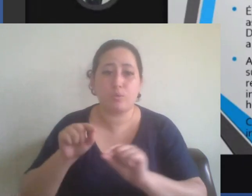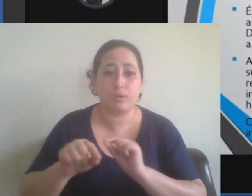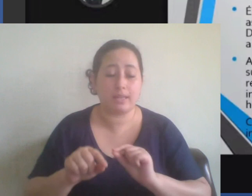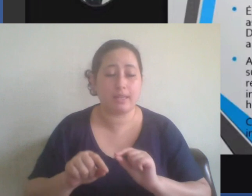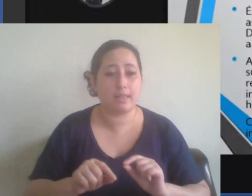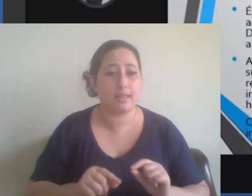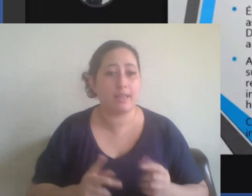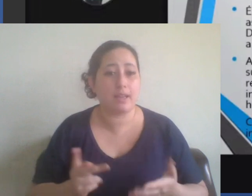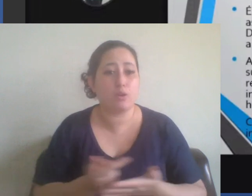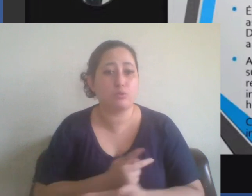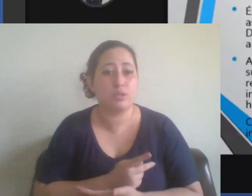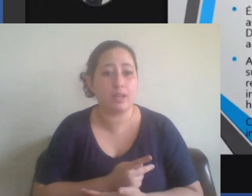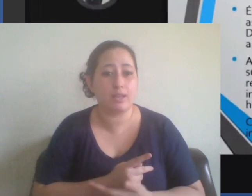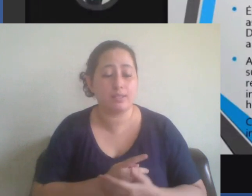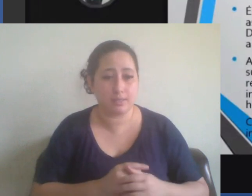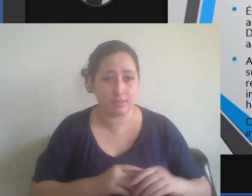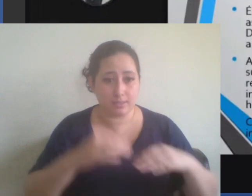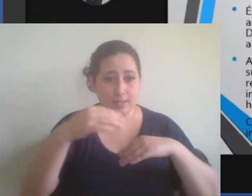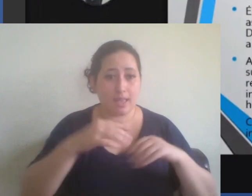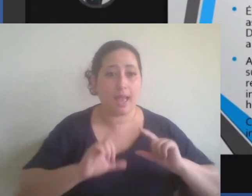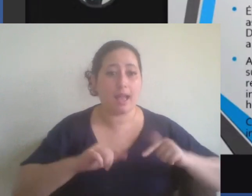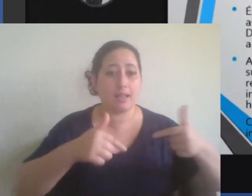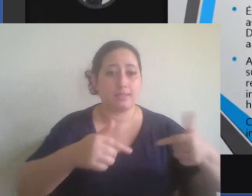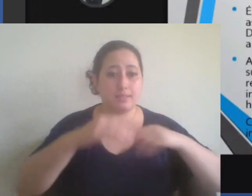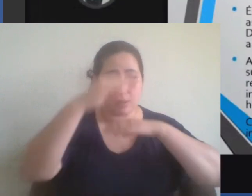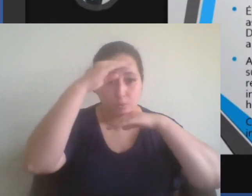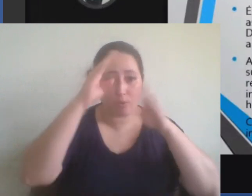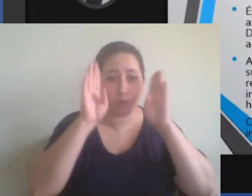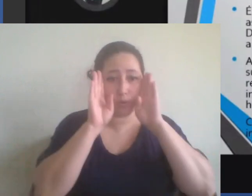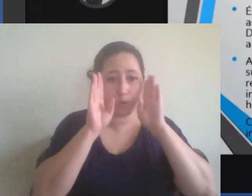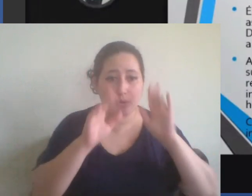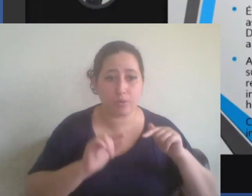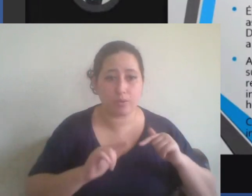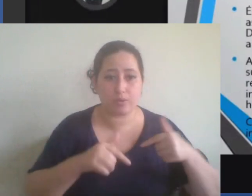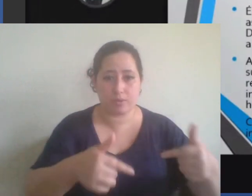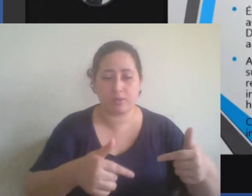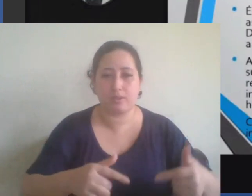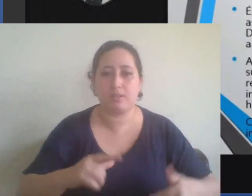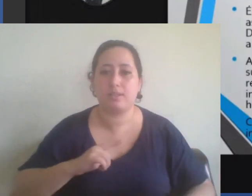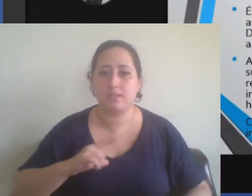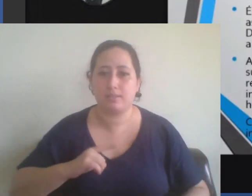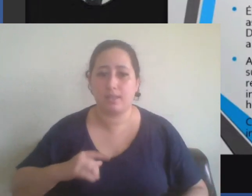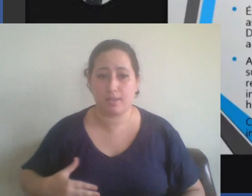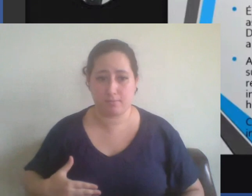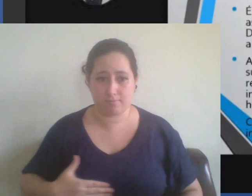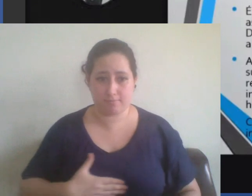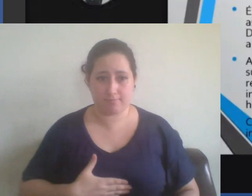Lembremos que, na Revolução Francesa, nós temos um Napoleão Bonaparte